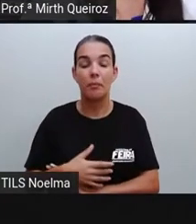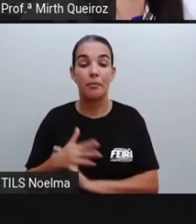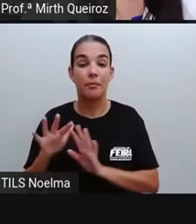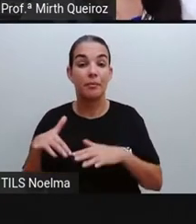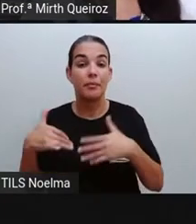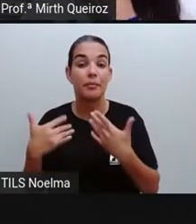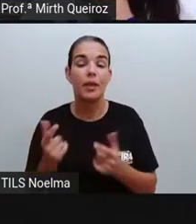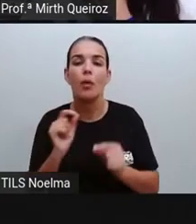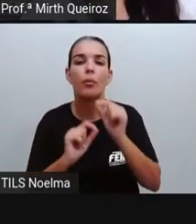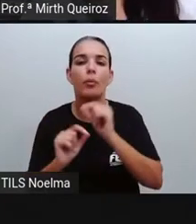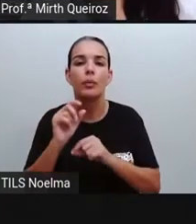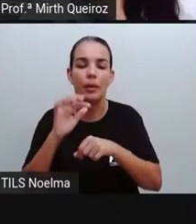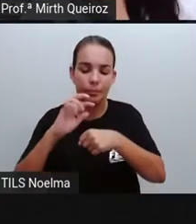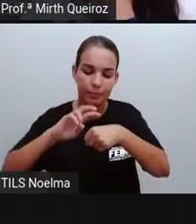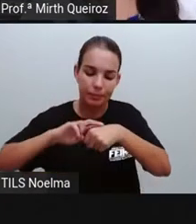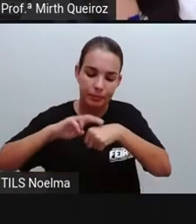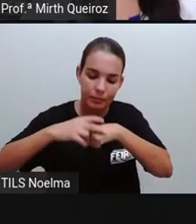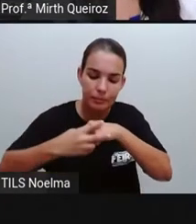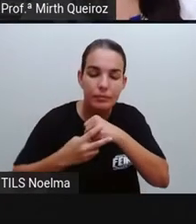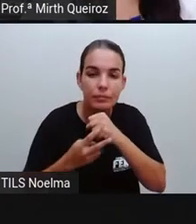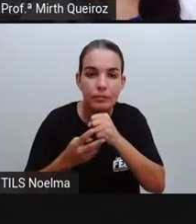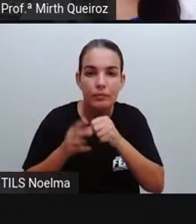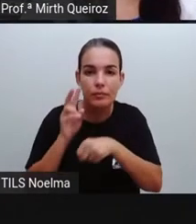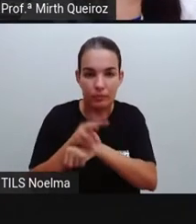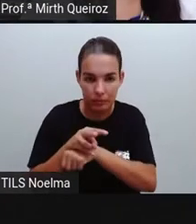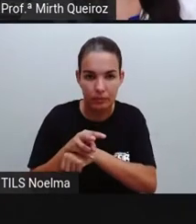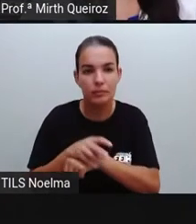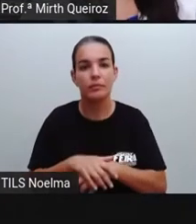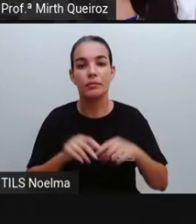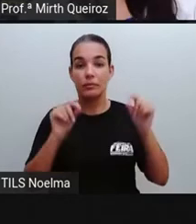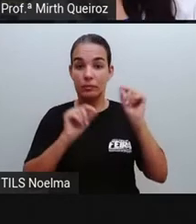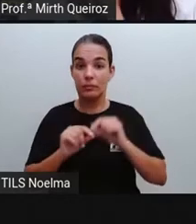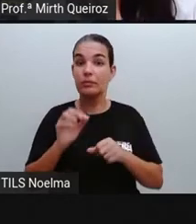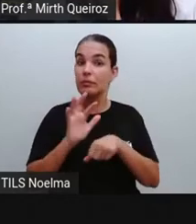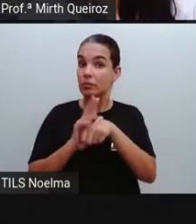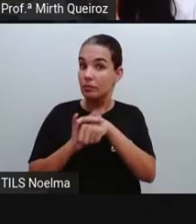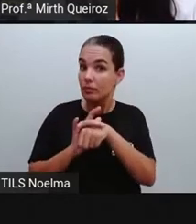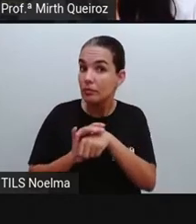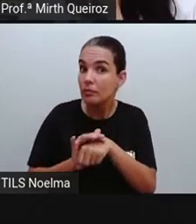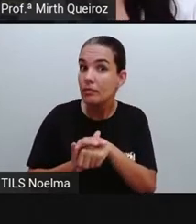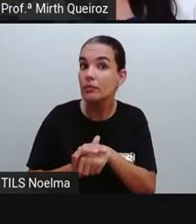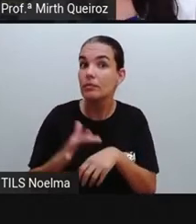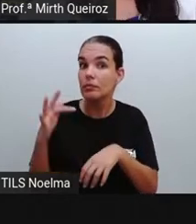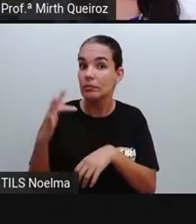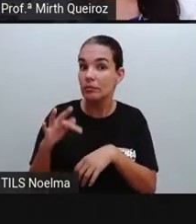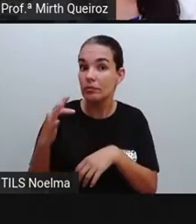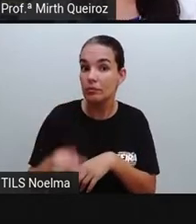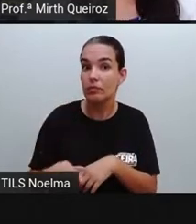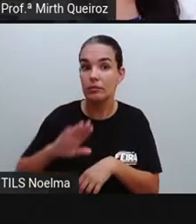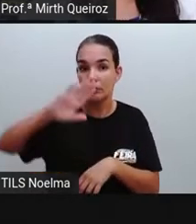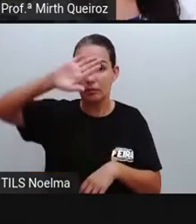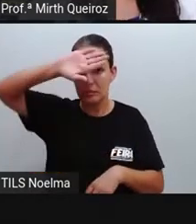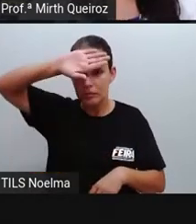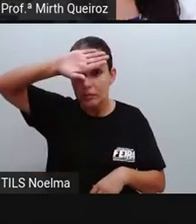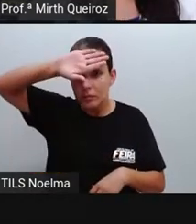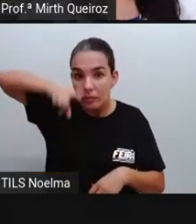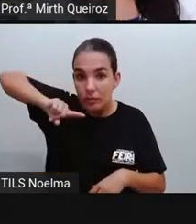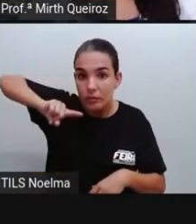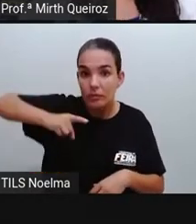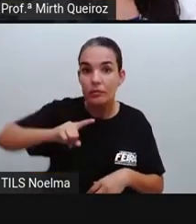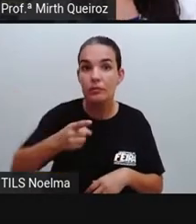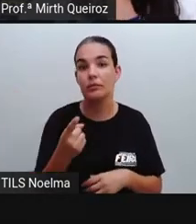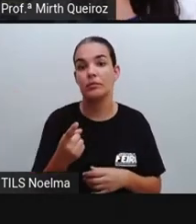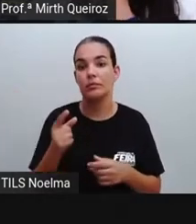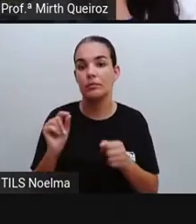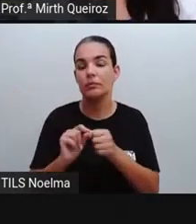O que que seria a dengue? Como a gente viu no início, a dengue ela é uma doença infecciosa, febril, aguda